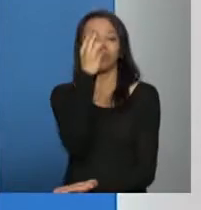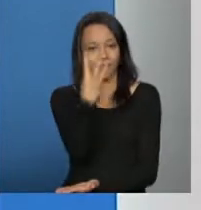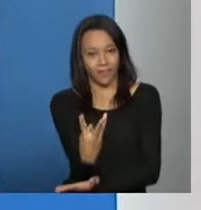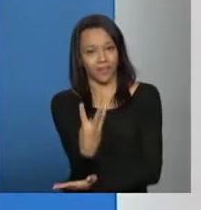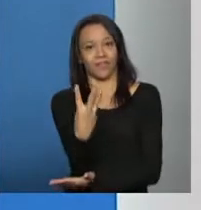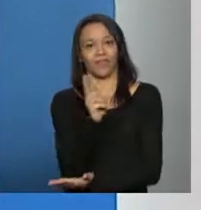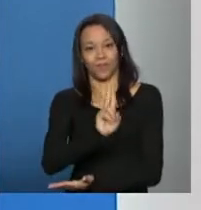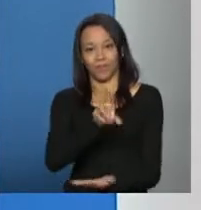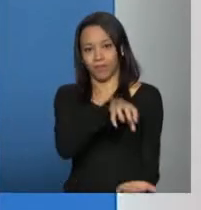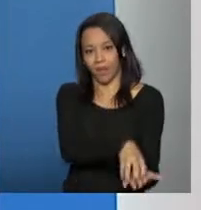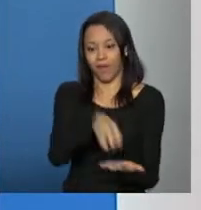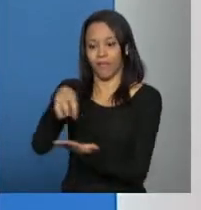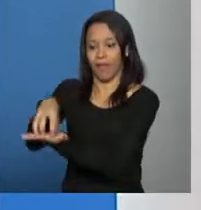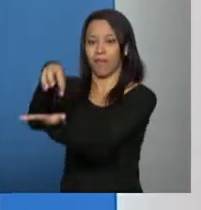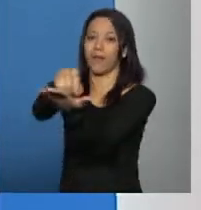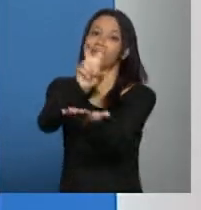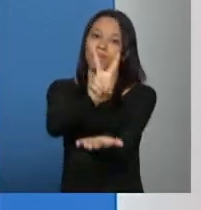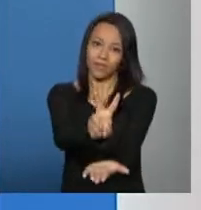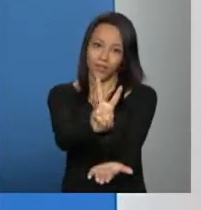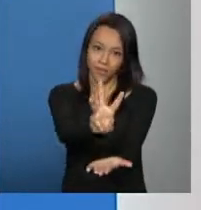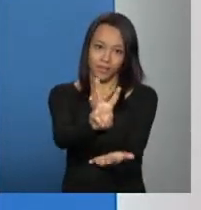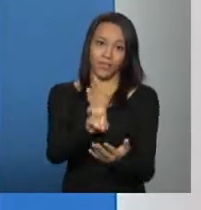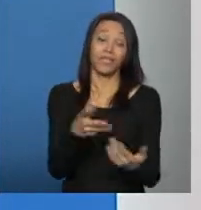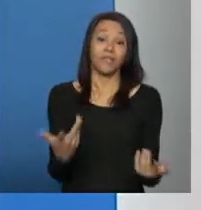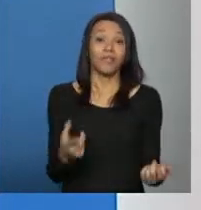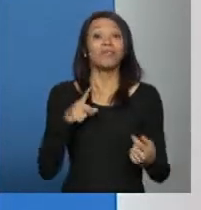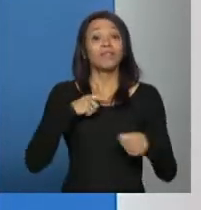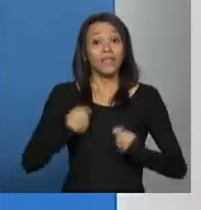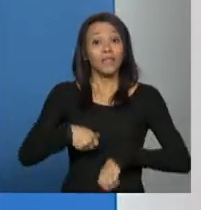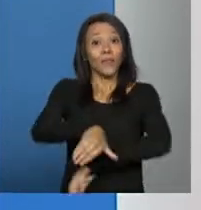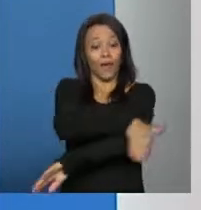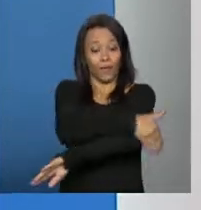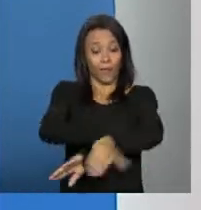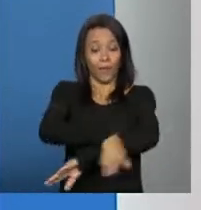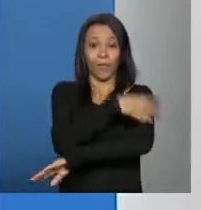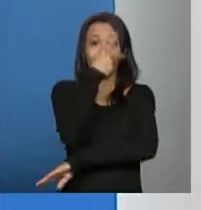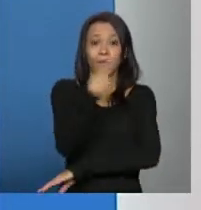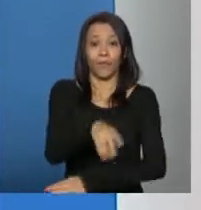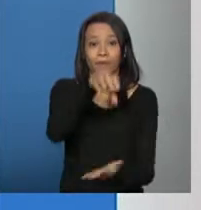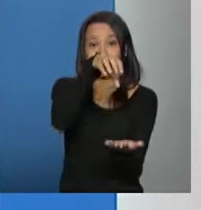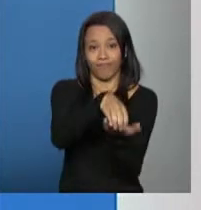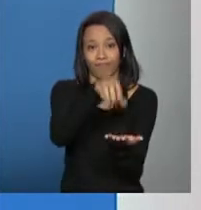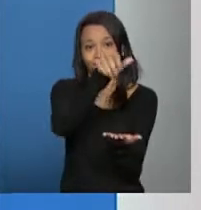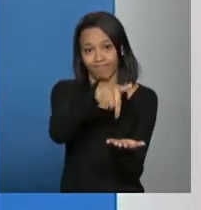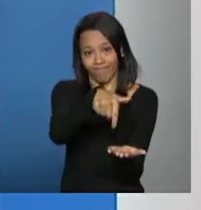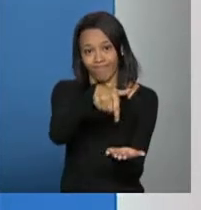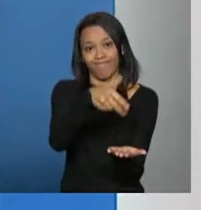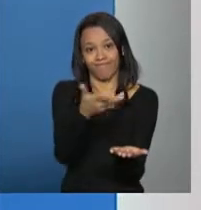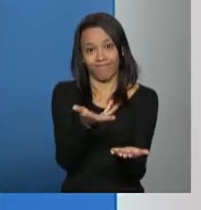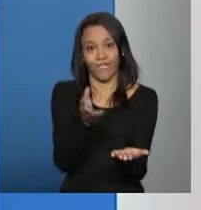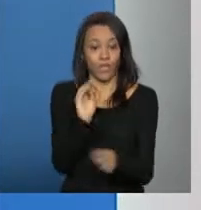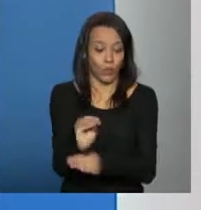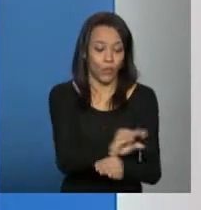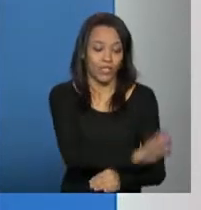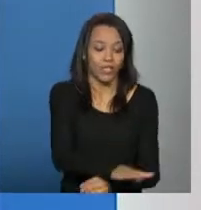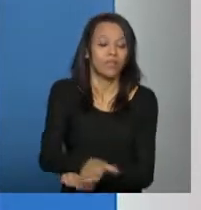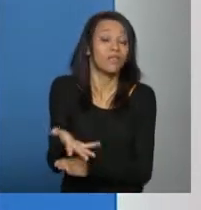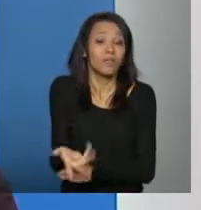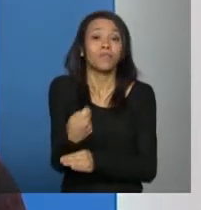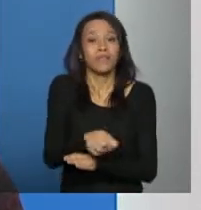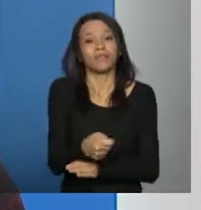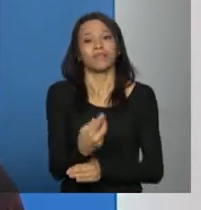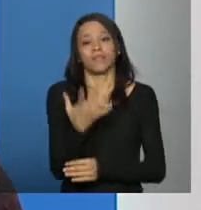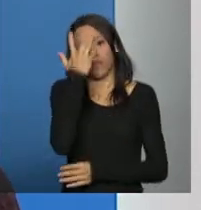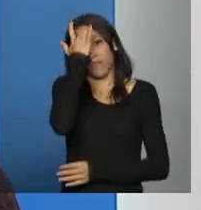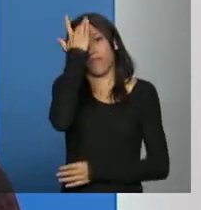e o sistema ele apresenta o endereço dessa unidade de prestação então isso facilita inclusive na hora do preenchimento